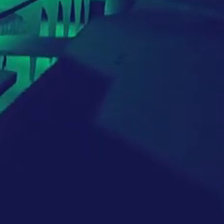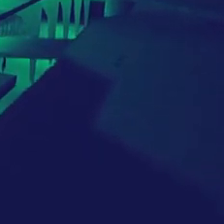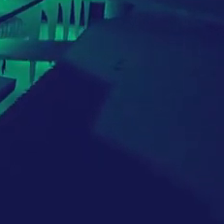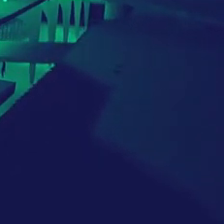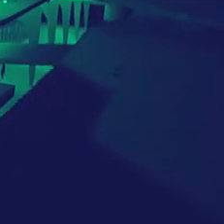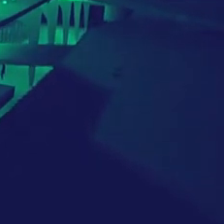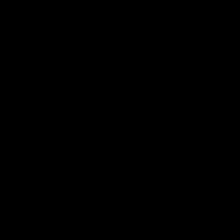Acesse